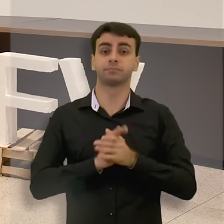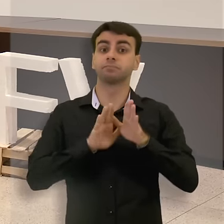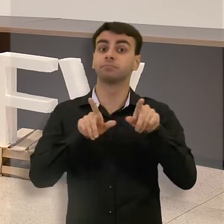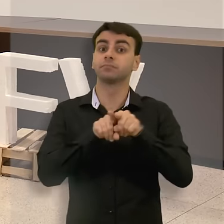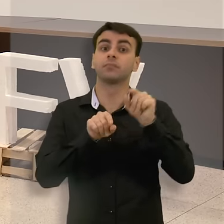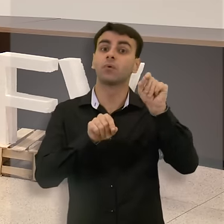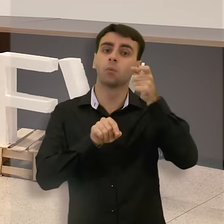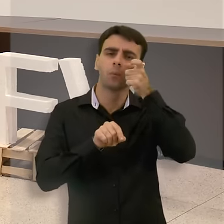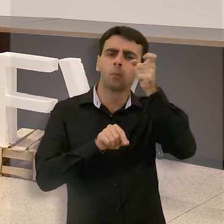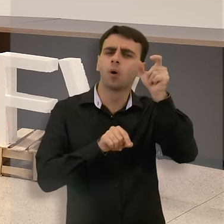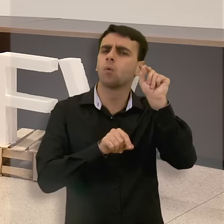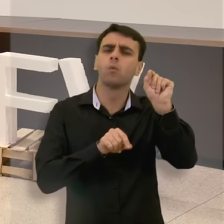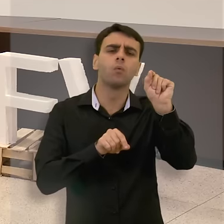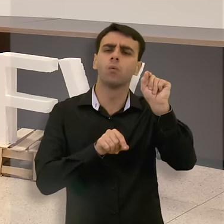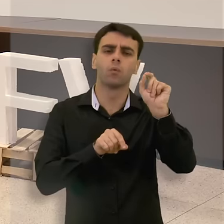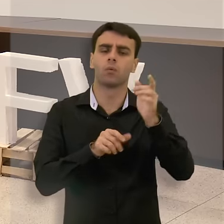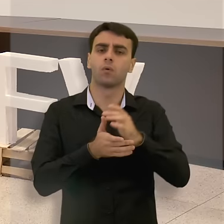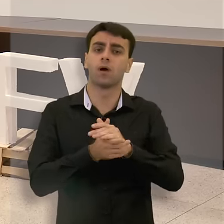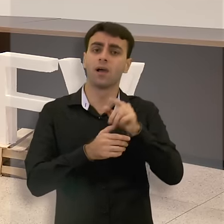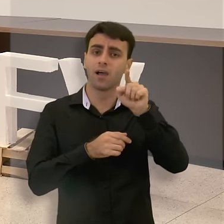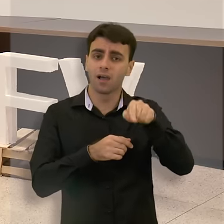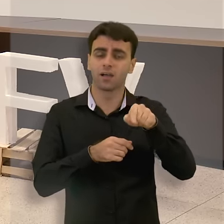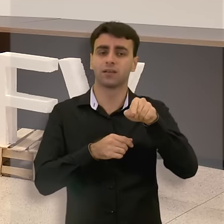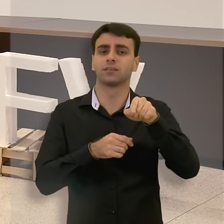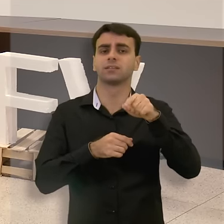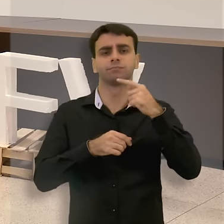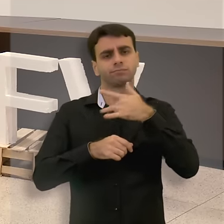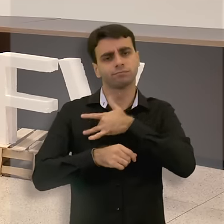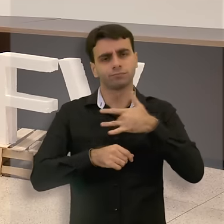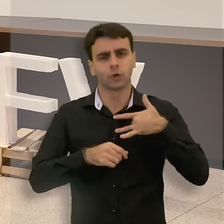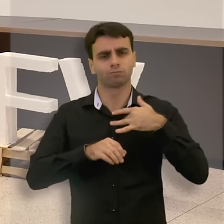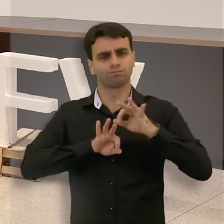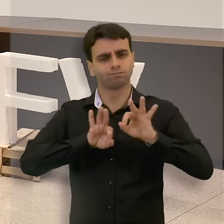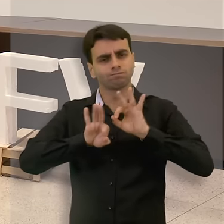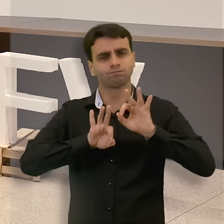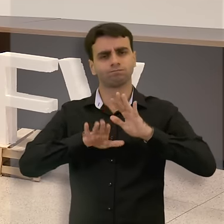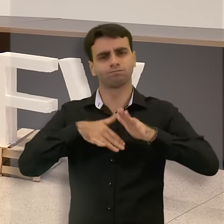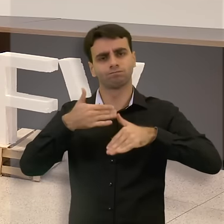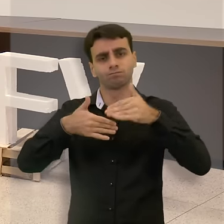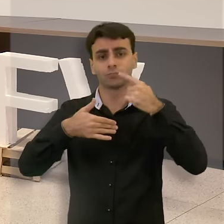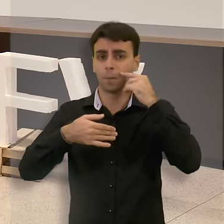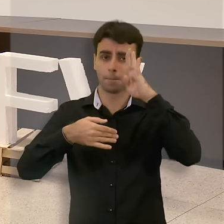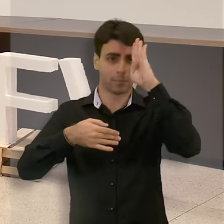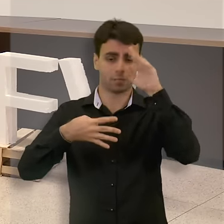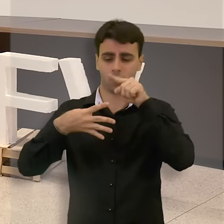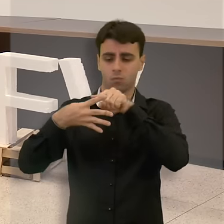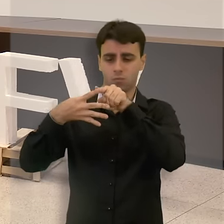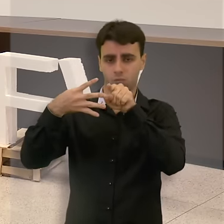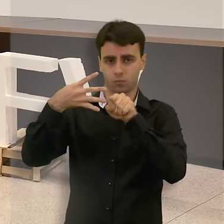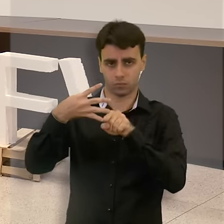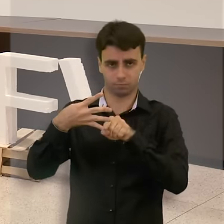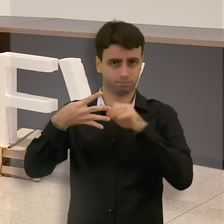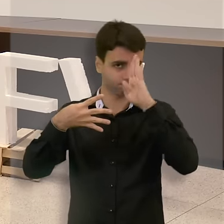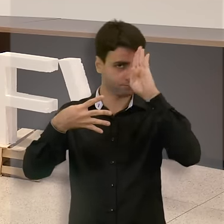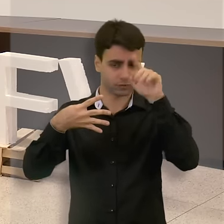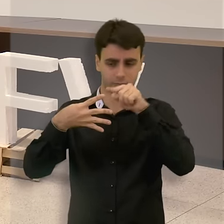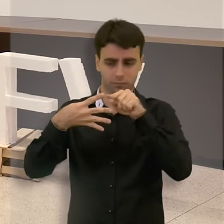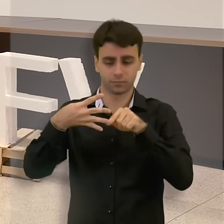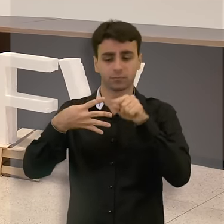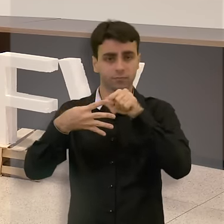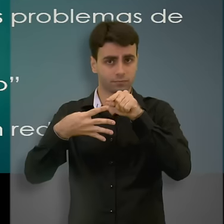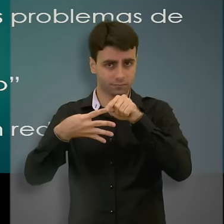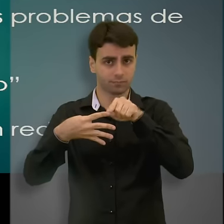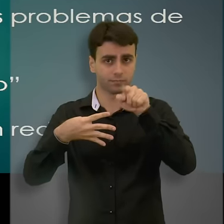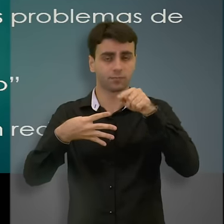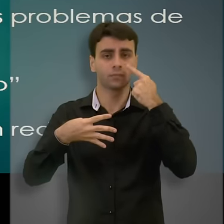Atenção primária saúde é um modo de se fazer saúde que considera quatro aspectos. que você tenha